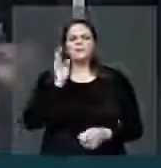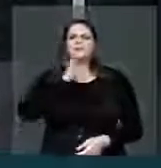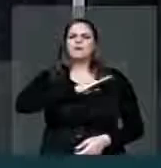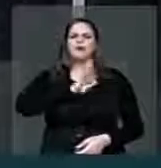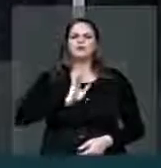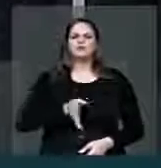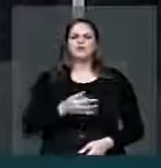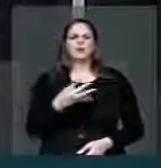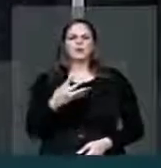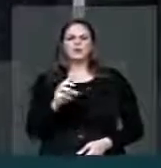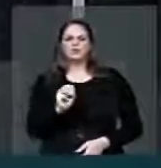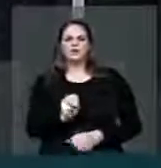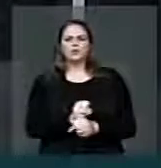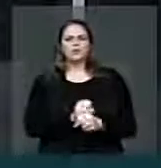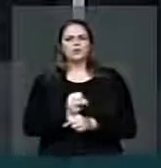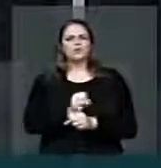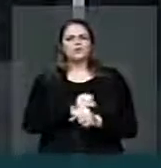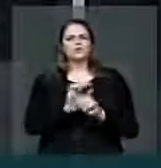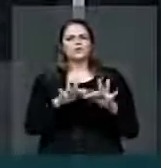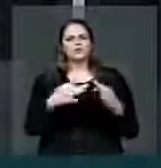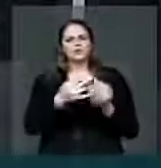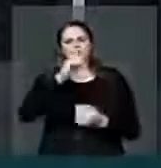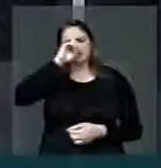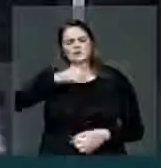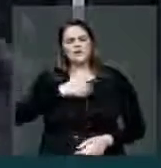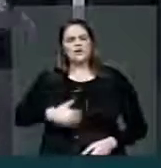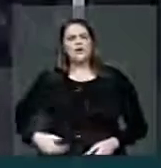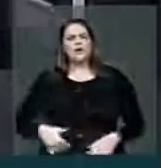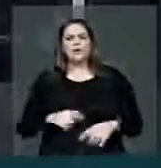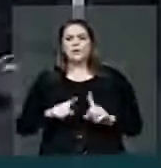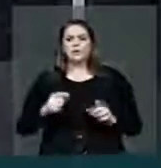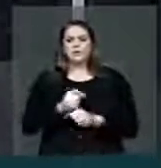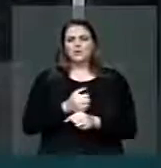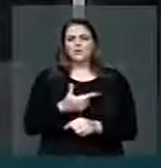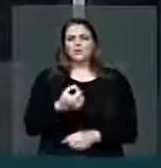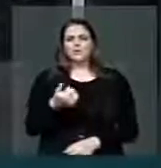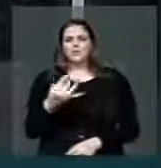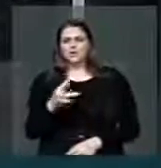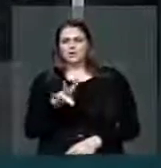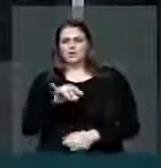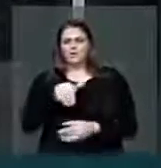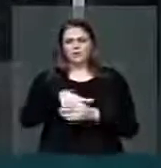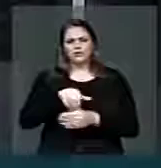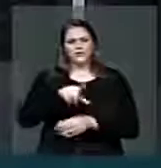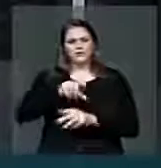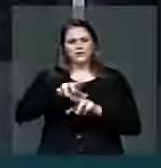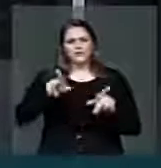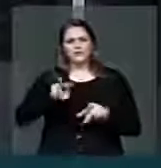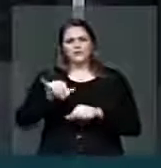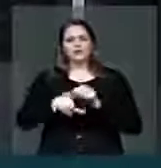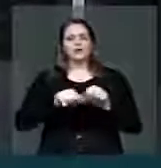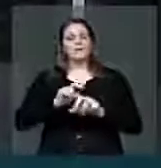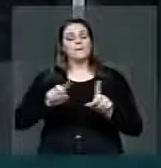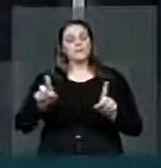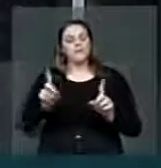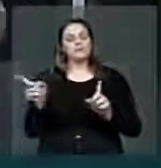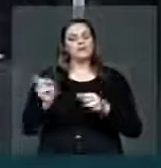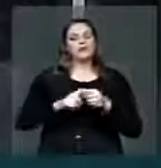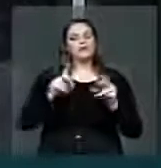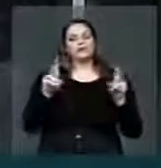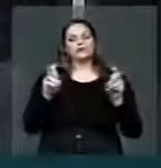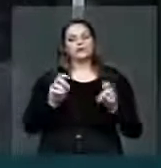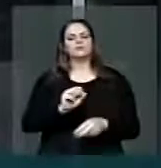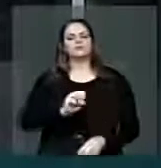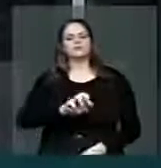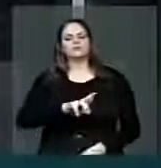ali há 48 anos, mas que em 2014 nós vamos dar um fim nessa história. Mas voltando aqui ao garimpo de Serra Pelada, na